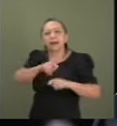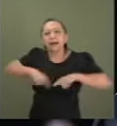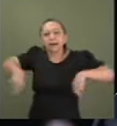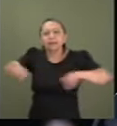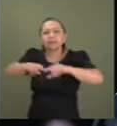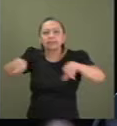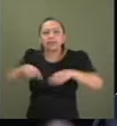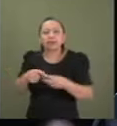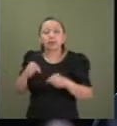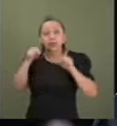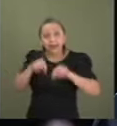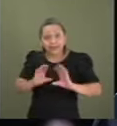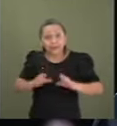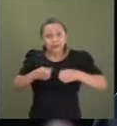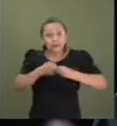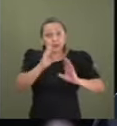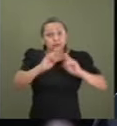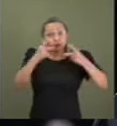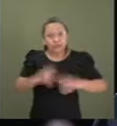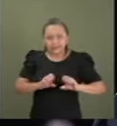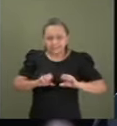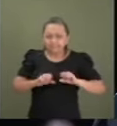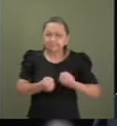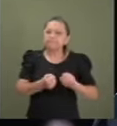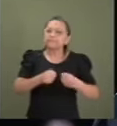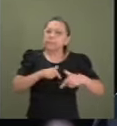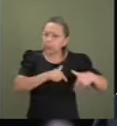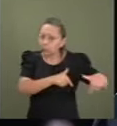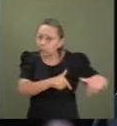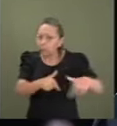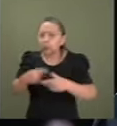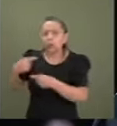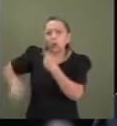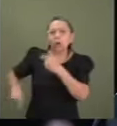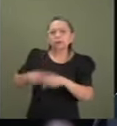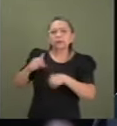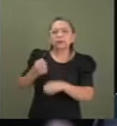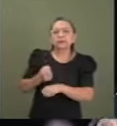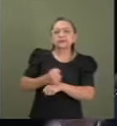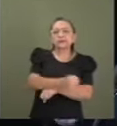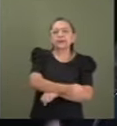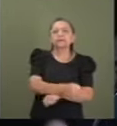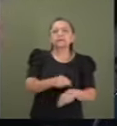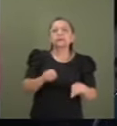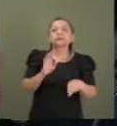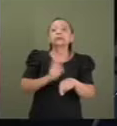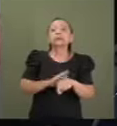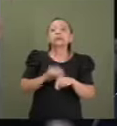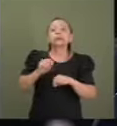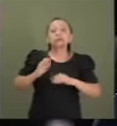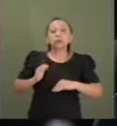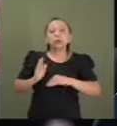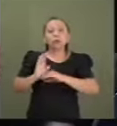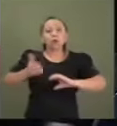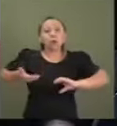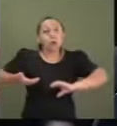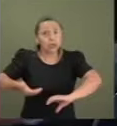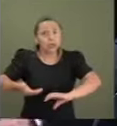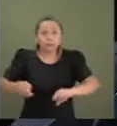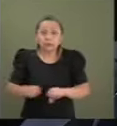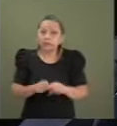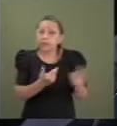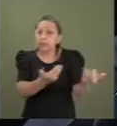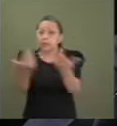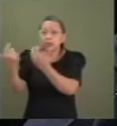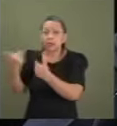Essa comissão está engajada profundamente na luta contra o trabalho escravo e eu entendo que esse Congresso também está, todos nós, não